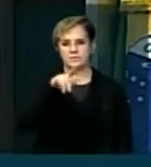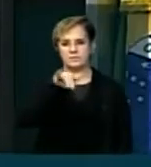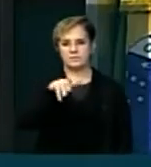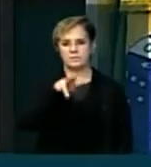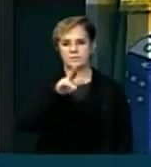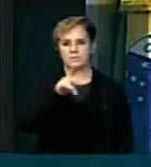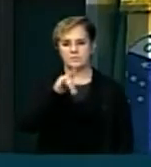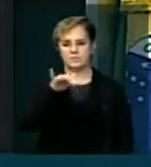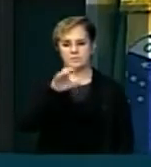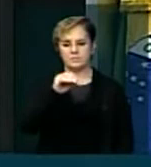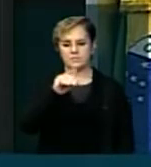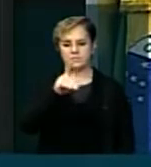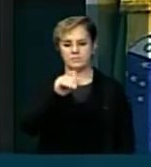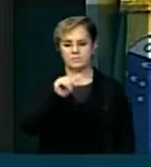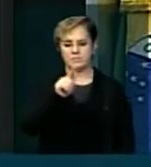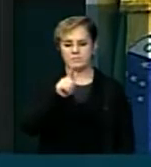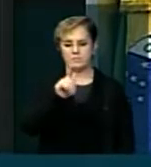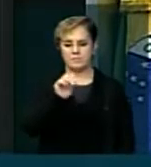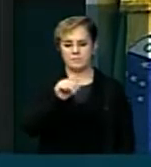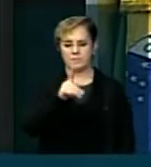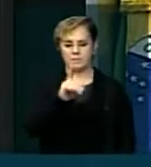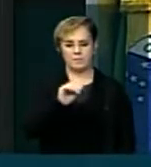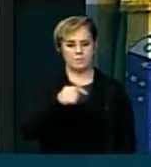queria cumprimentar Vossa Excelência.